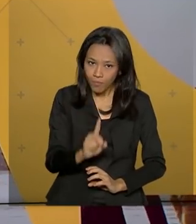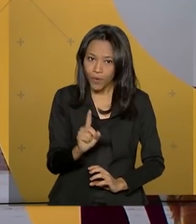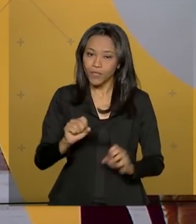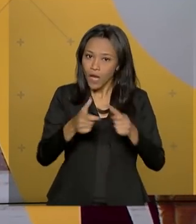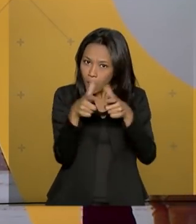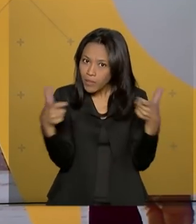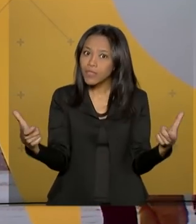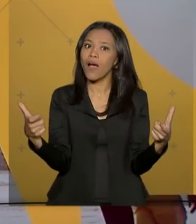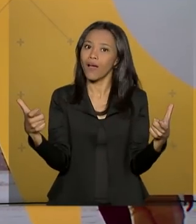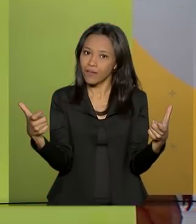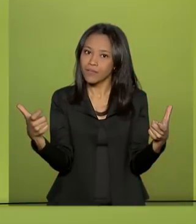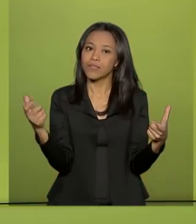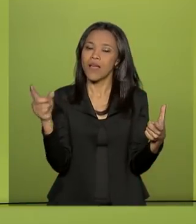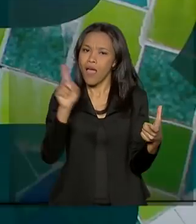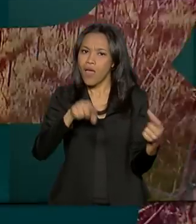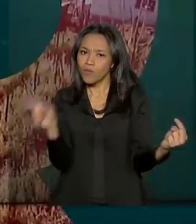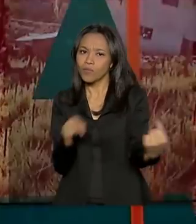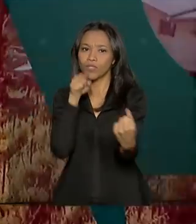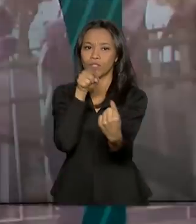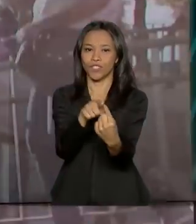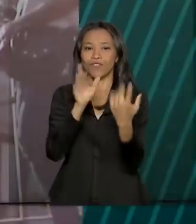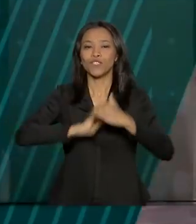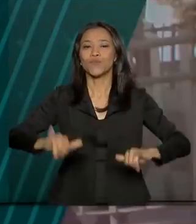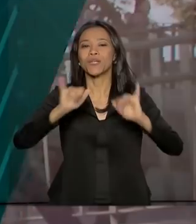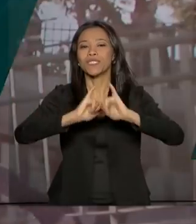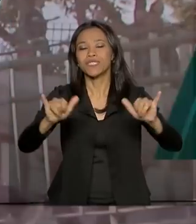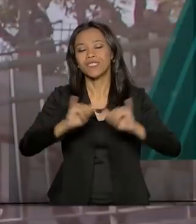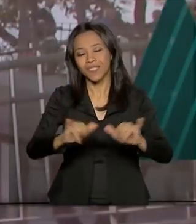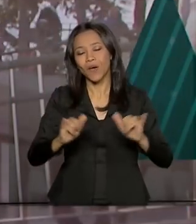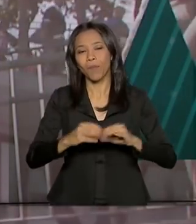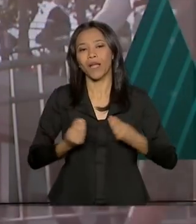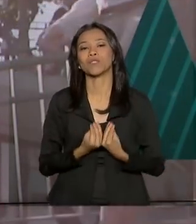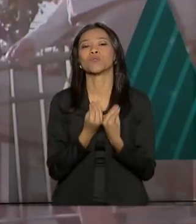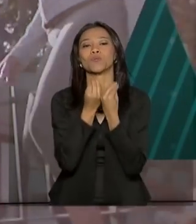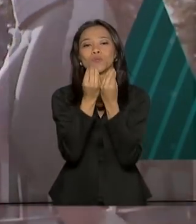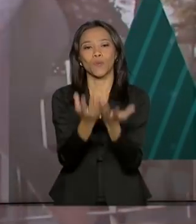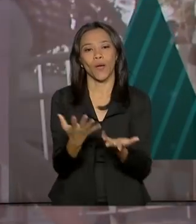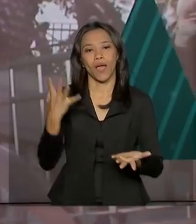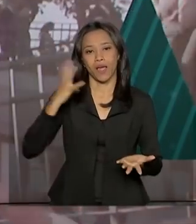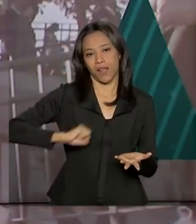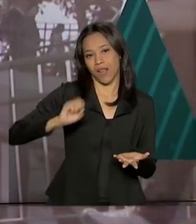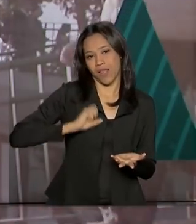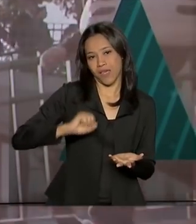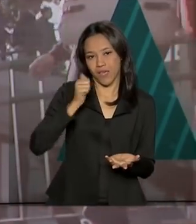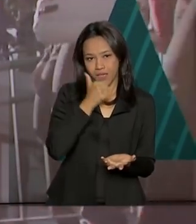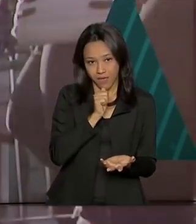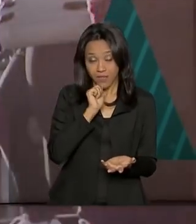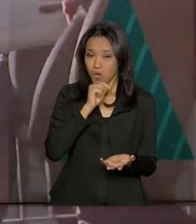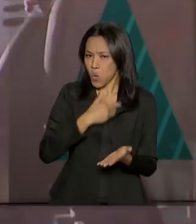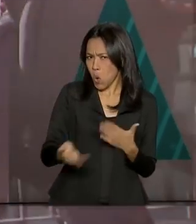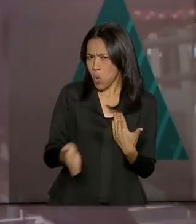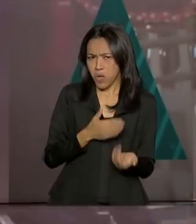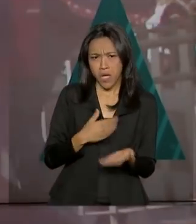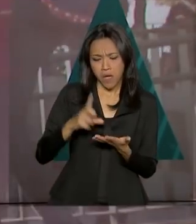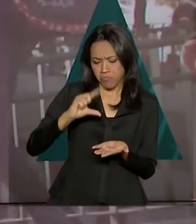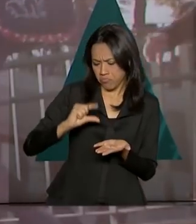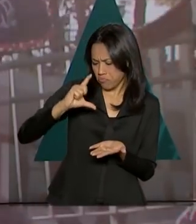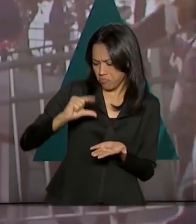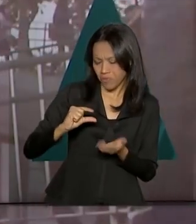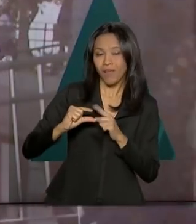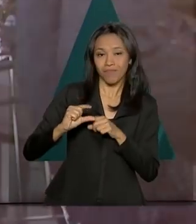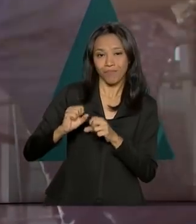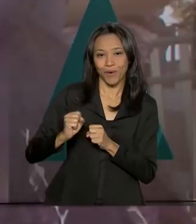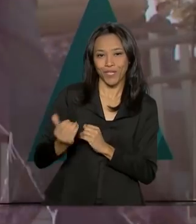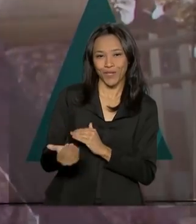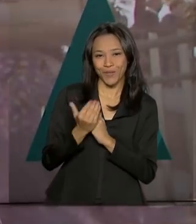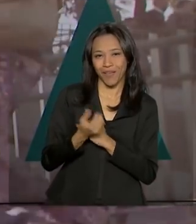doadoras. Essas são as metas da Campanha Nacional para a Doação de Leite Materno deste ano. Qualquer quantidade de leite humano doado pode